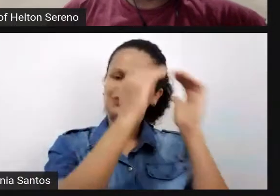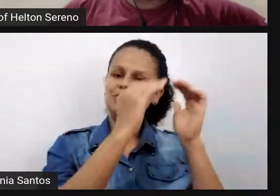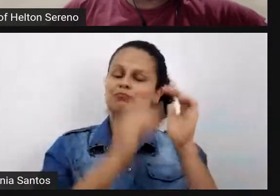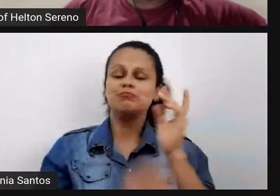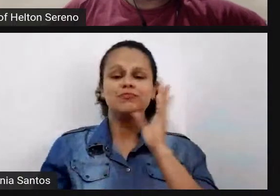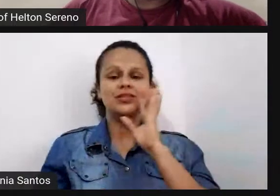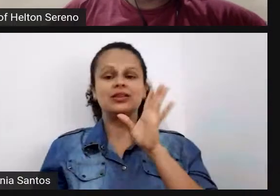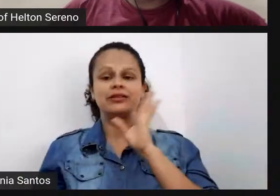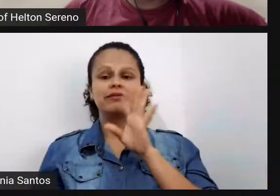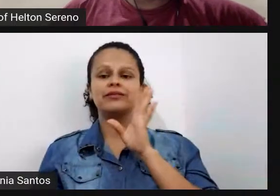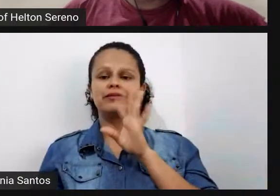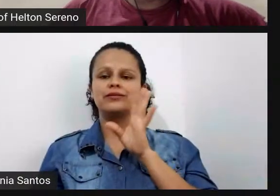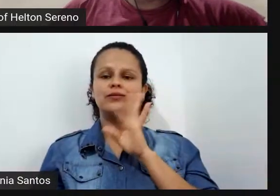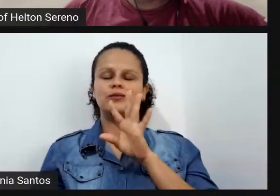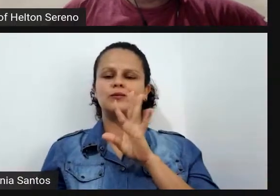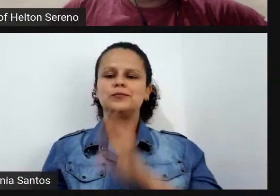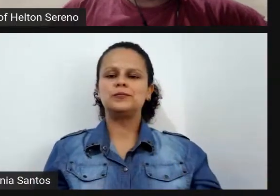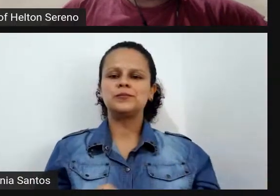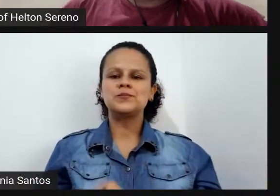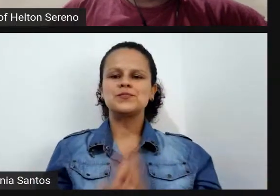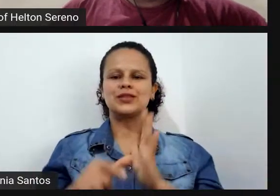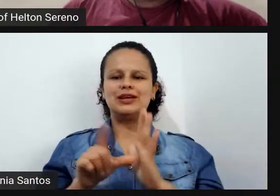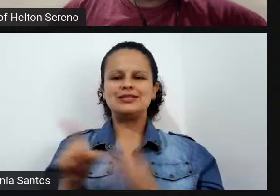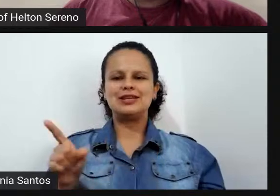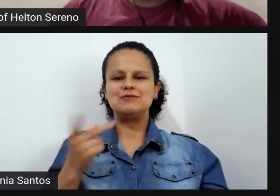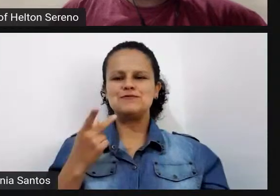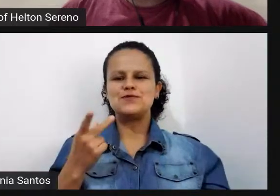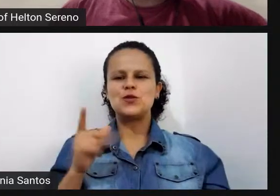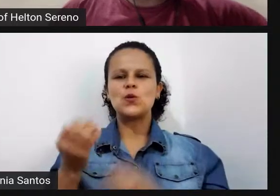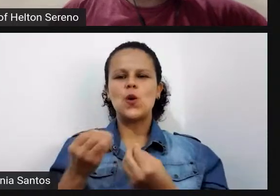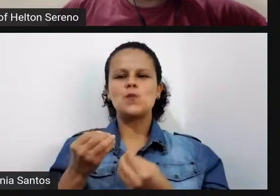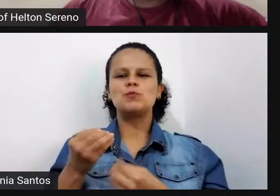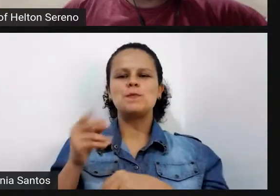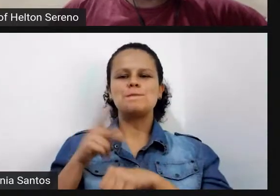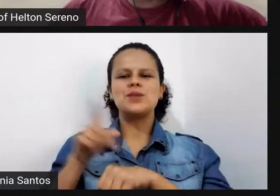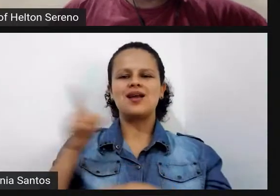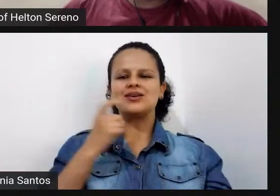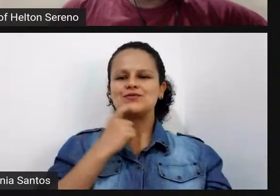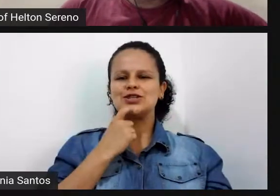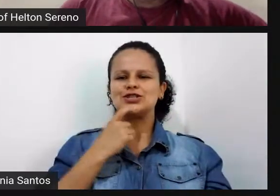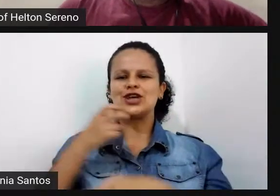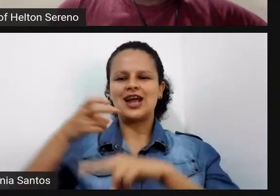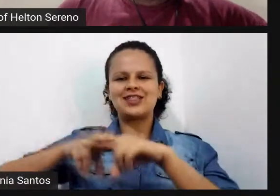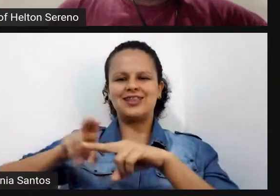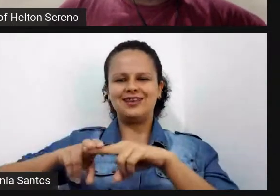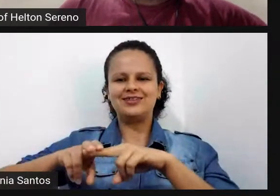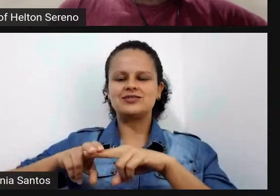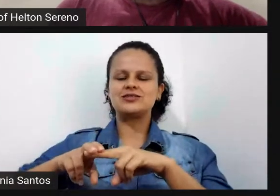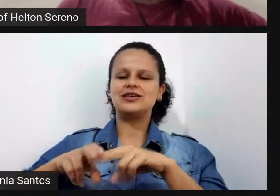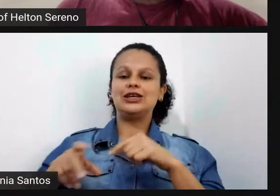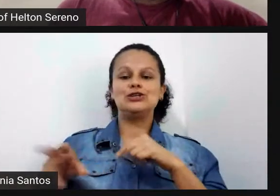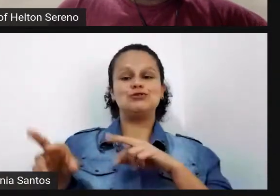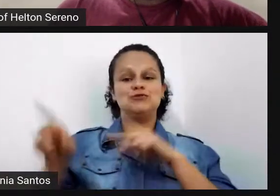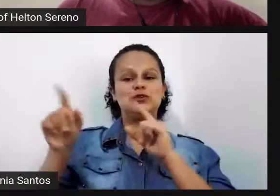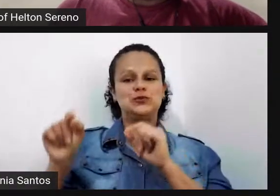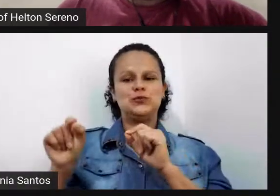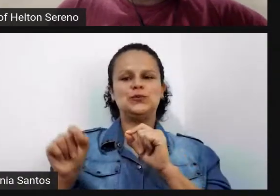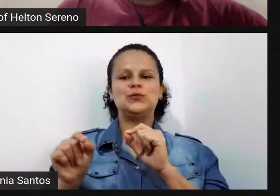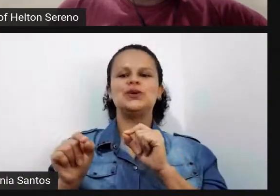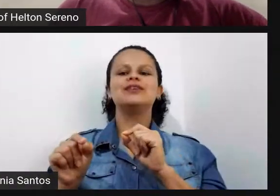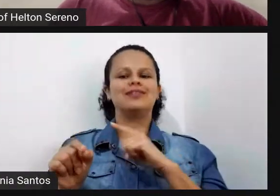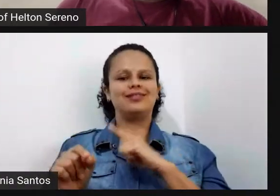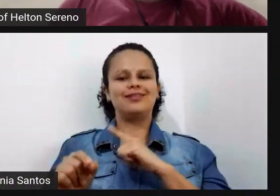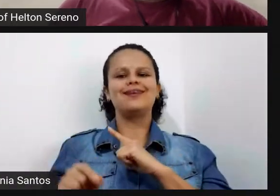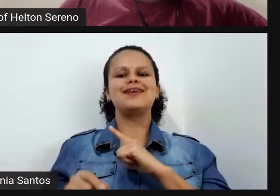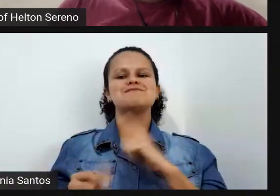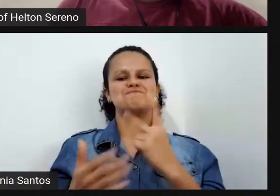passei por um momento bem parecido com o o Damione passou lá não foi com a questão das cadeiras mas foi um outro momento de conta que também foi